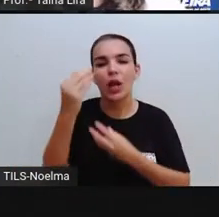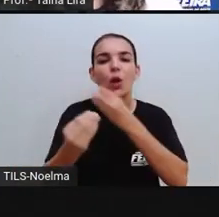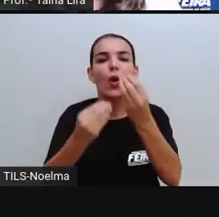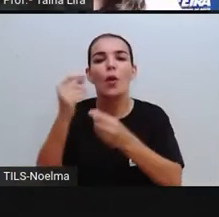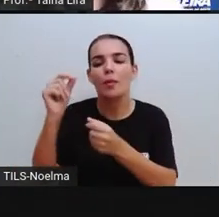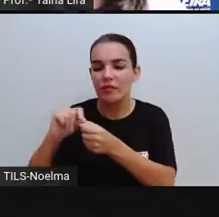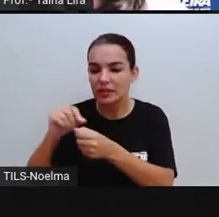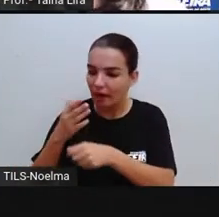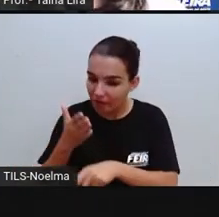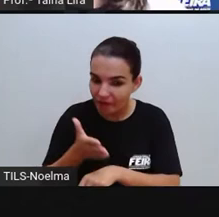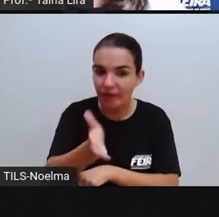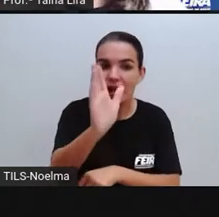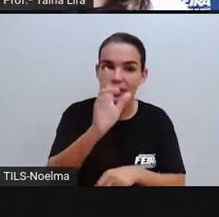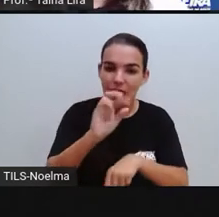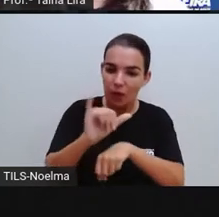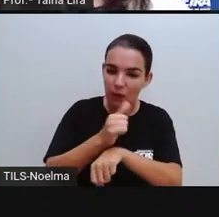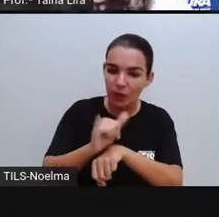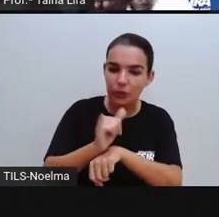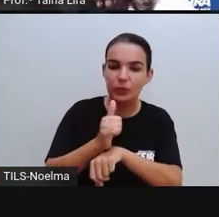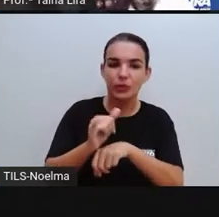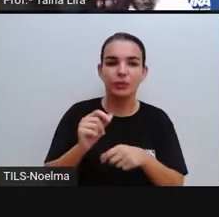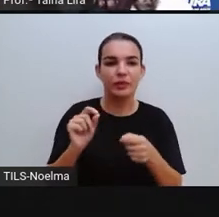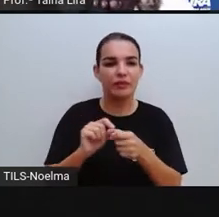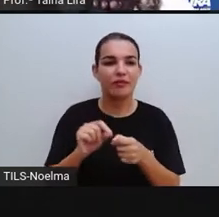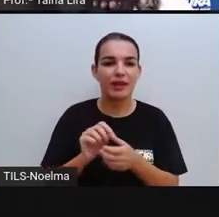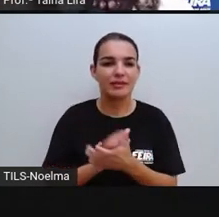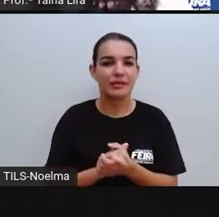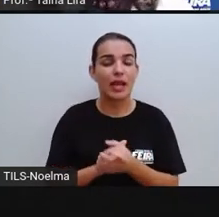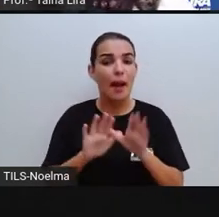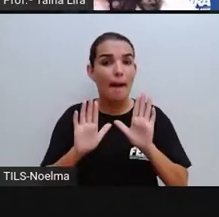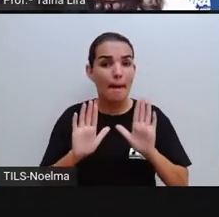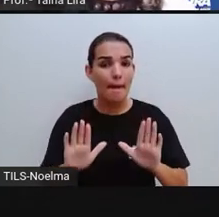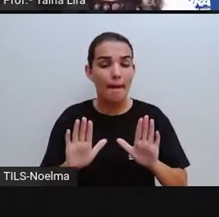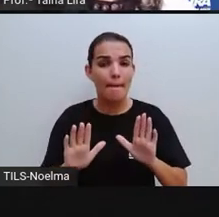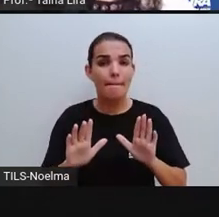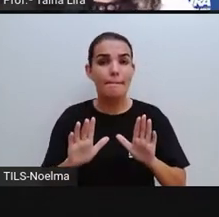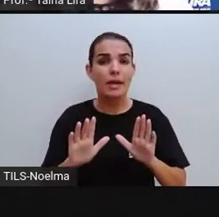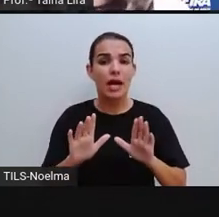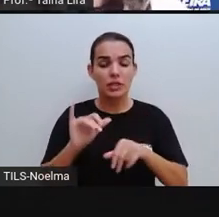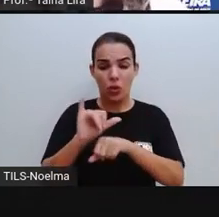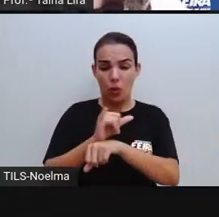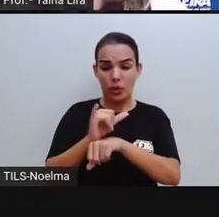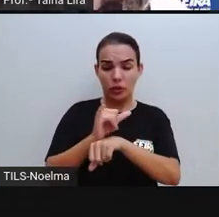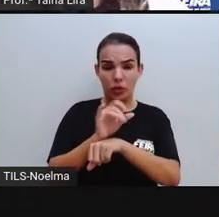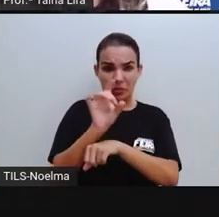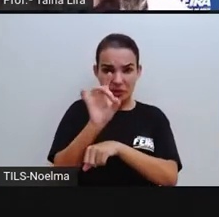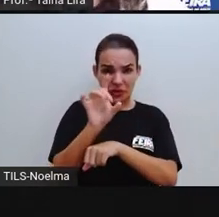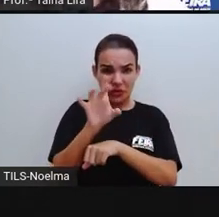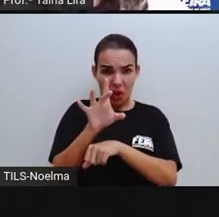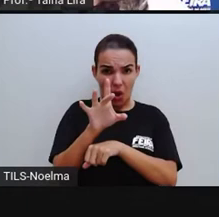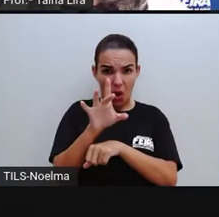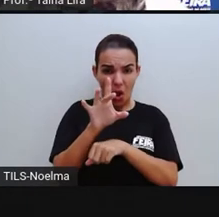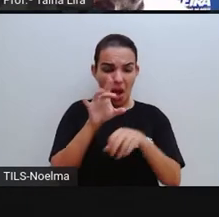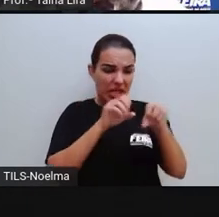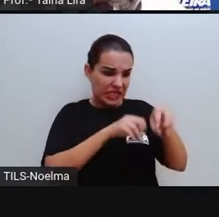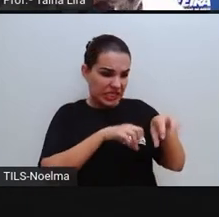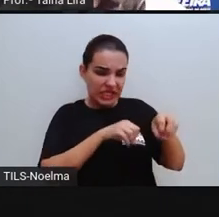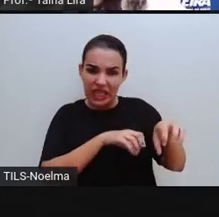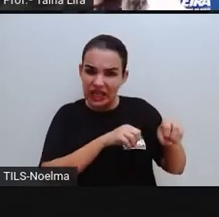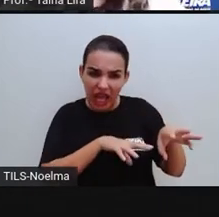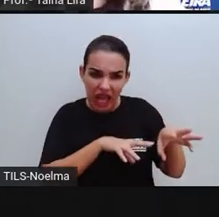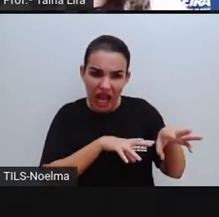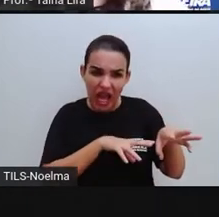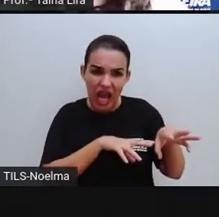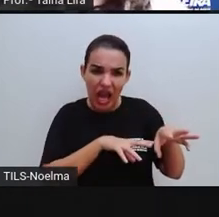coisa. Vai lá no YouTube. Mas o YouTube, ele não serve somente para ensinar algo